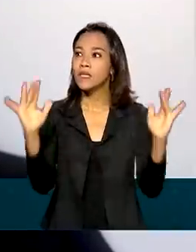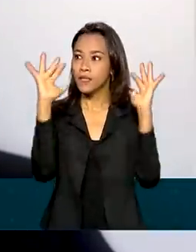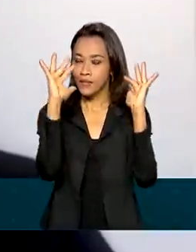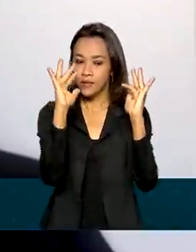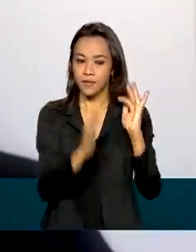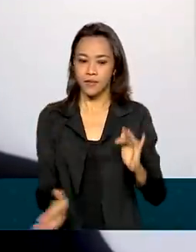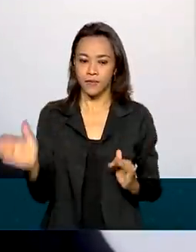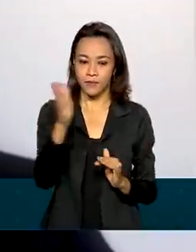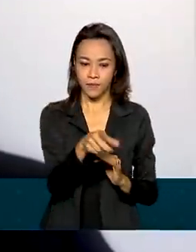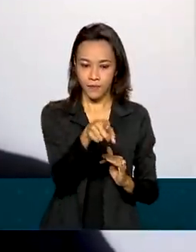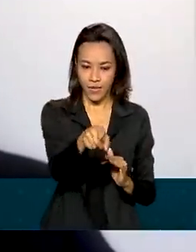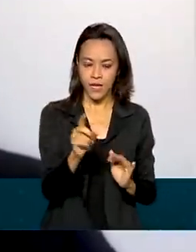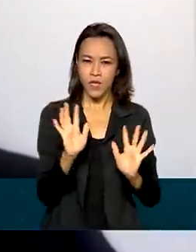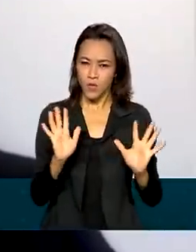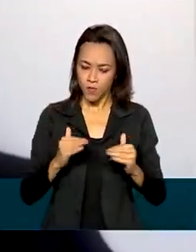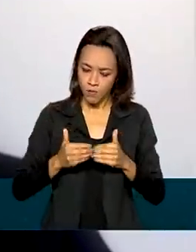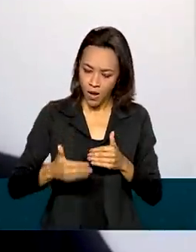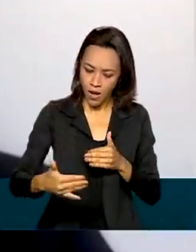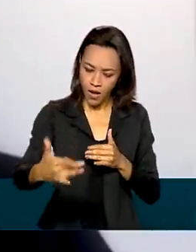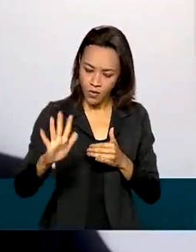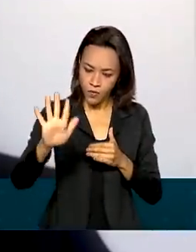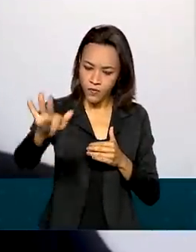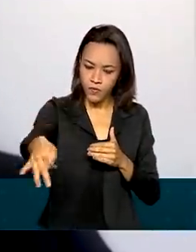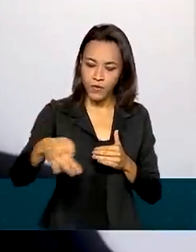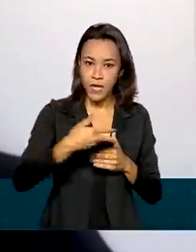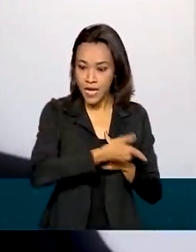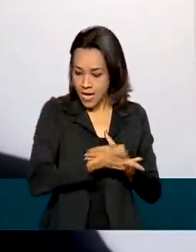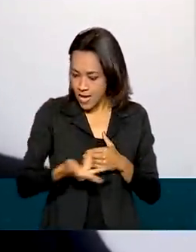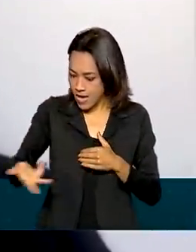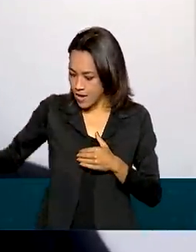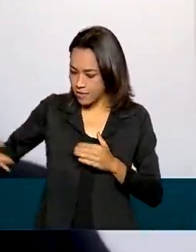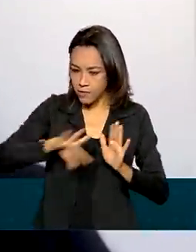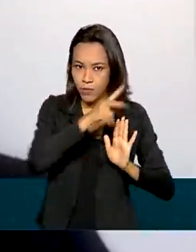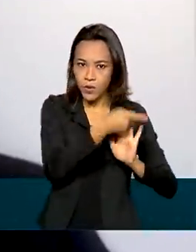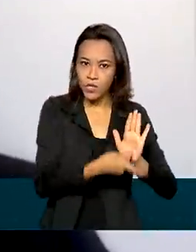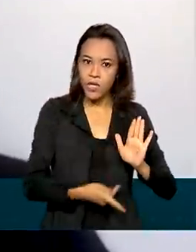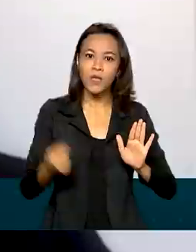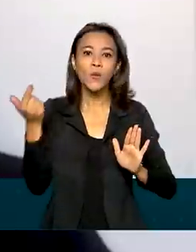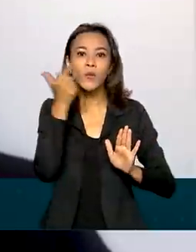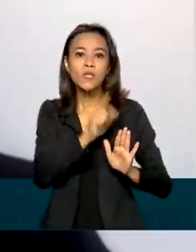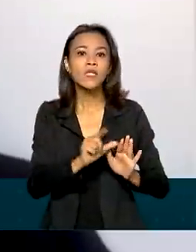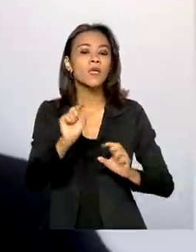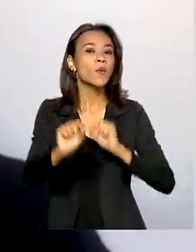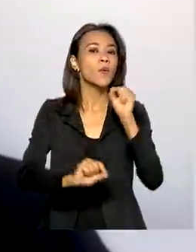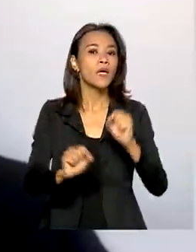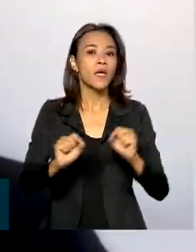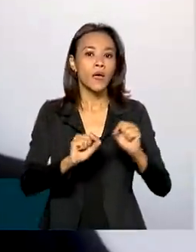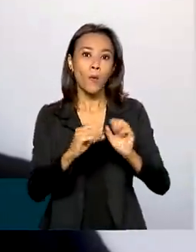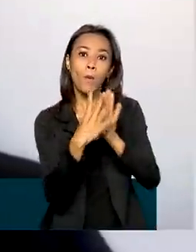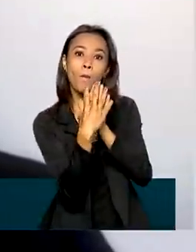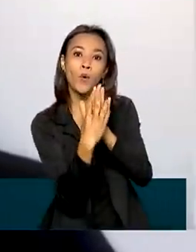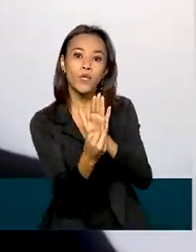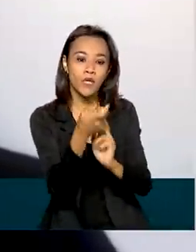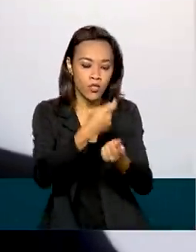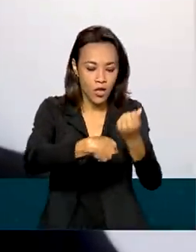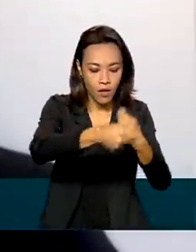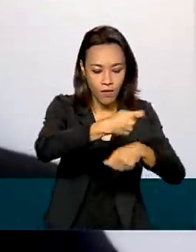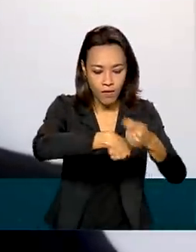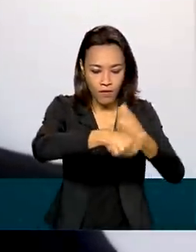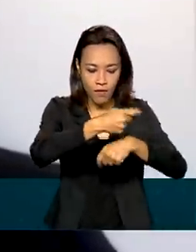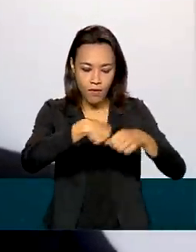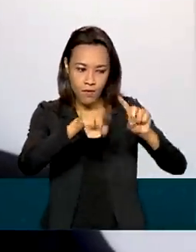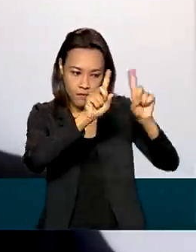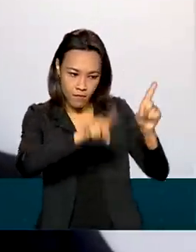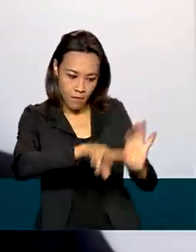a gente tem como objetivo que todos esses projetos cheguem com seu modelo de negócio estruturado e validado, que tenham um